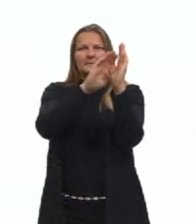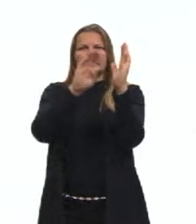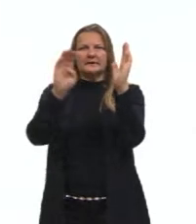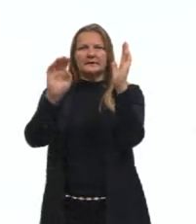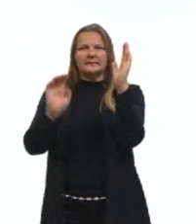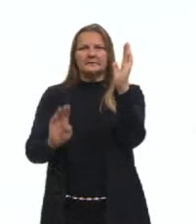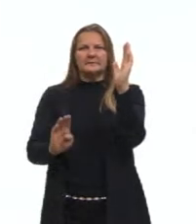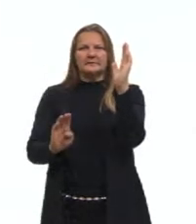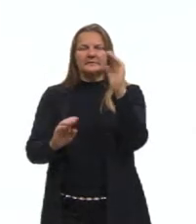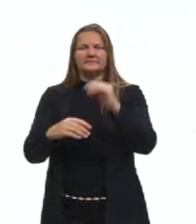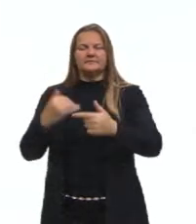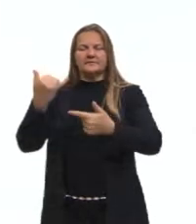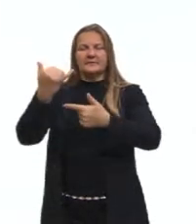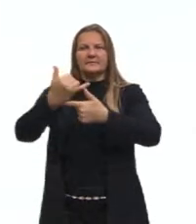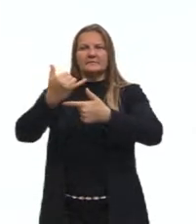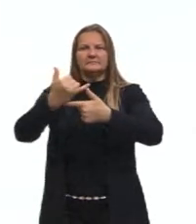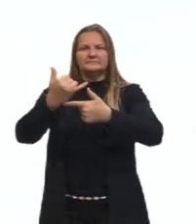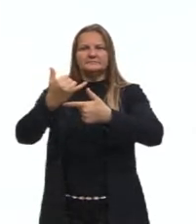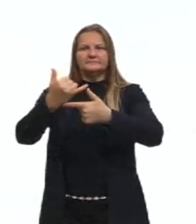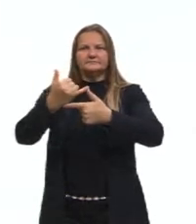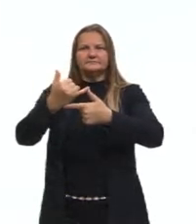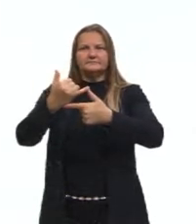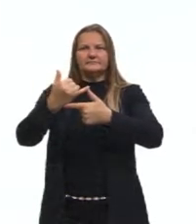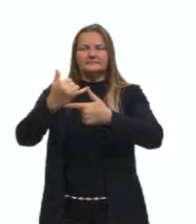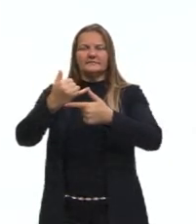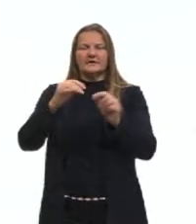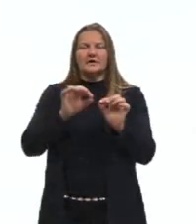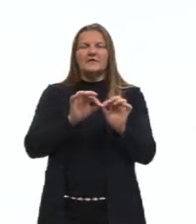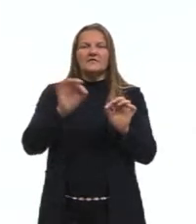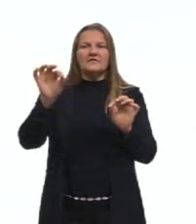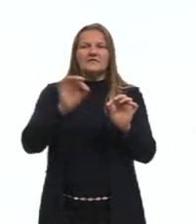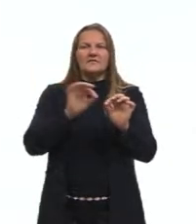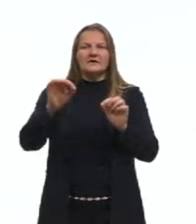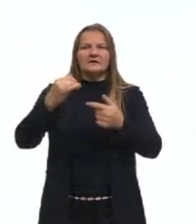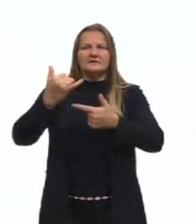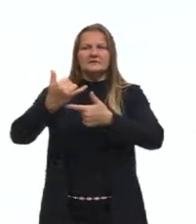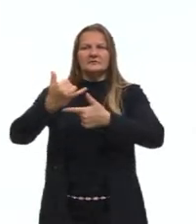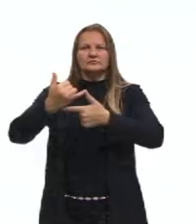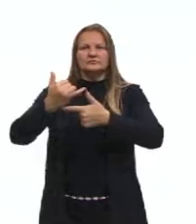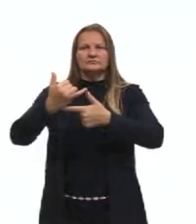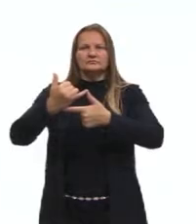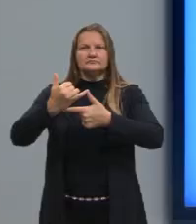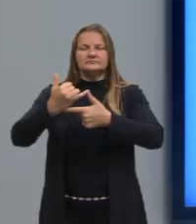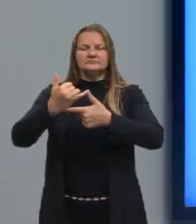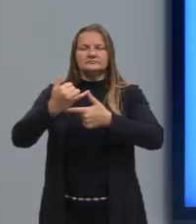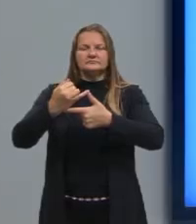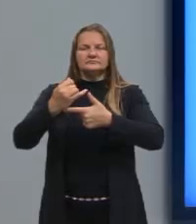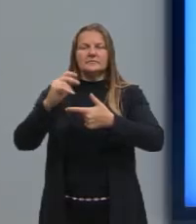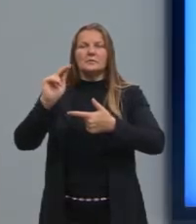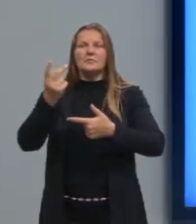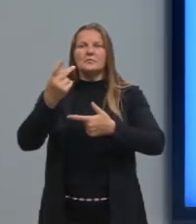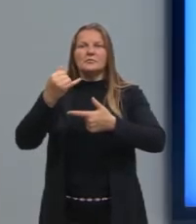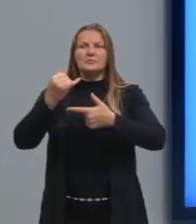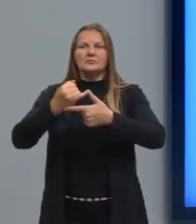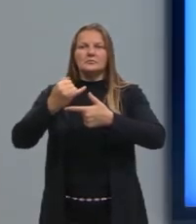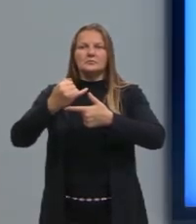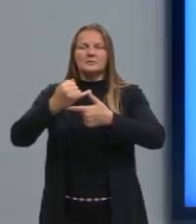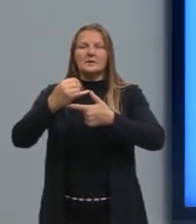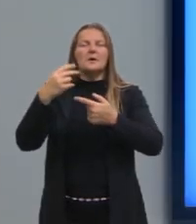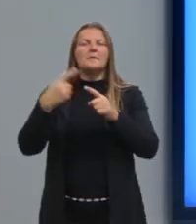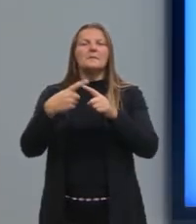hipotenusa do triângulo formado. Por que que surge ali uma hipotenusa? Porque se nós vamos